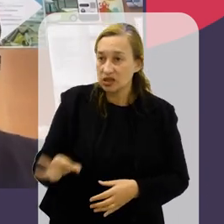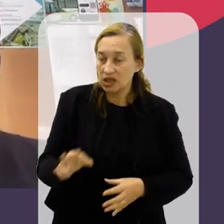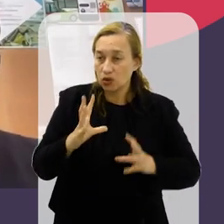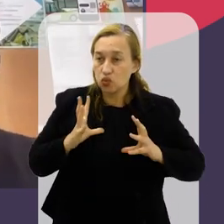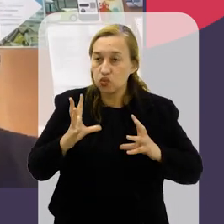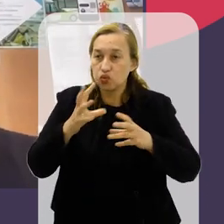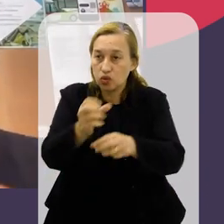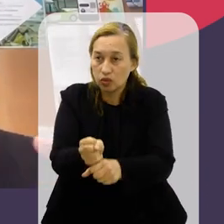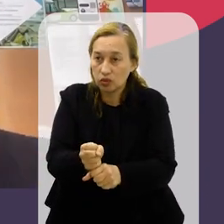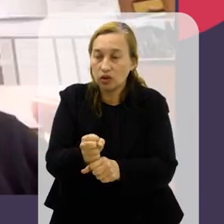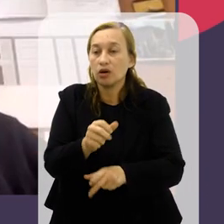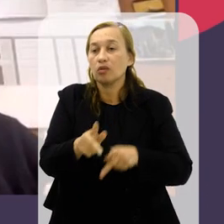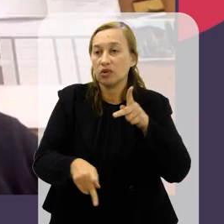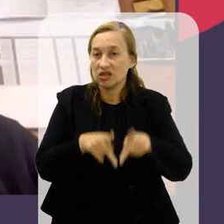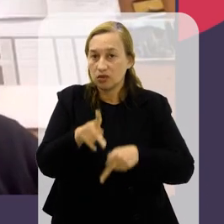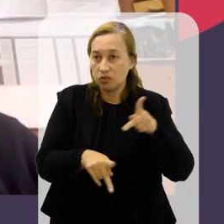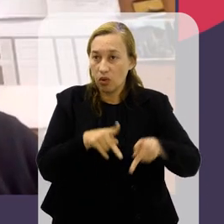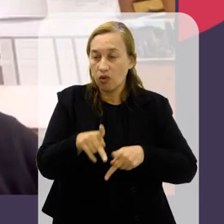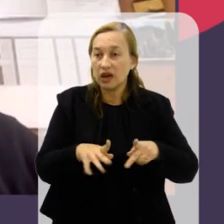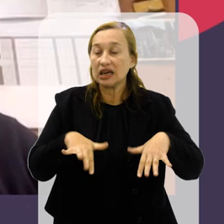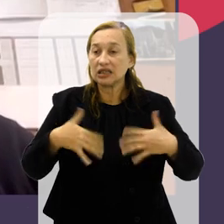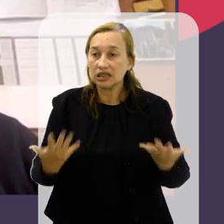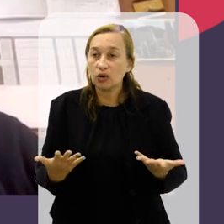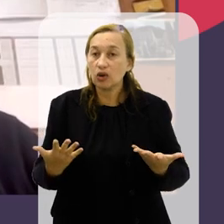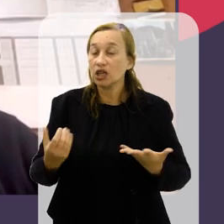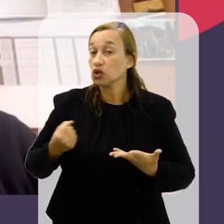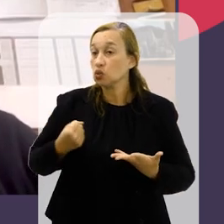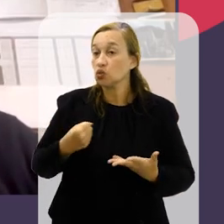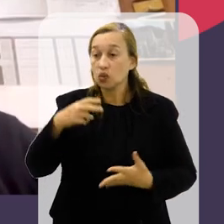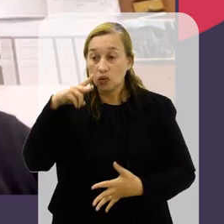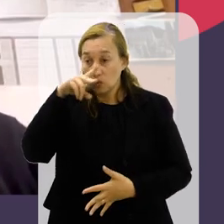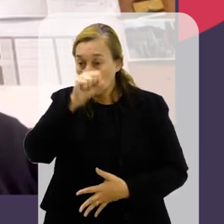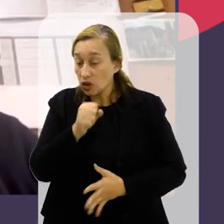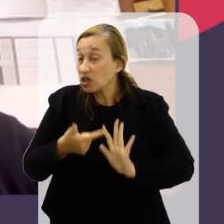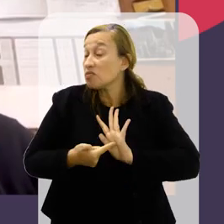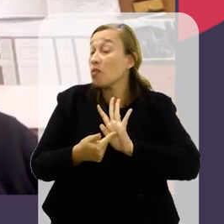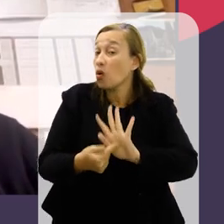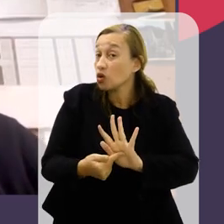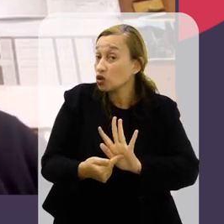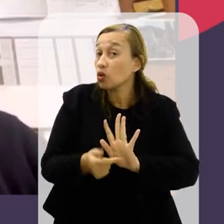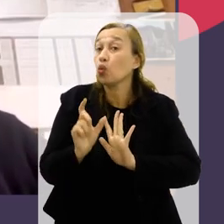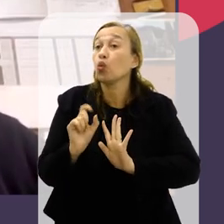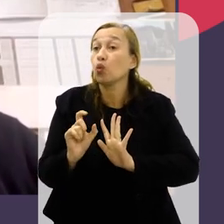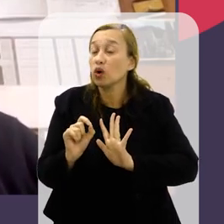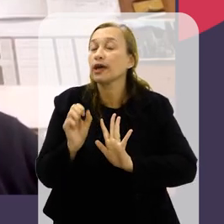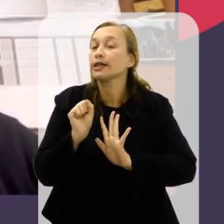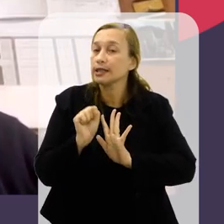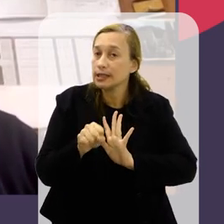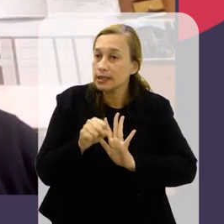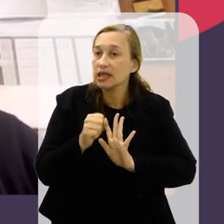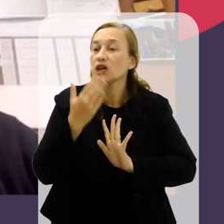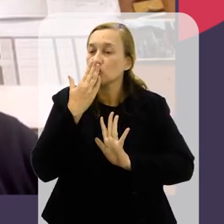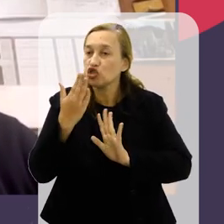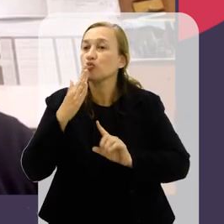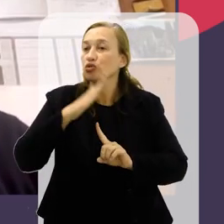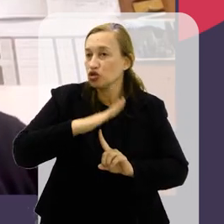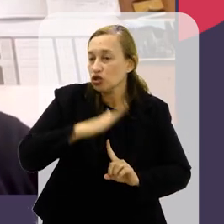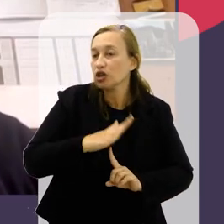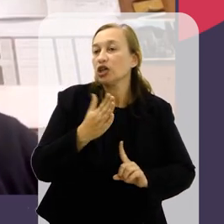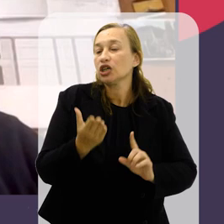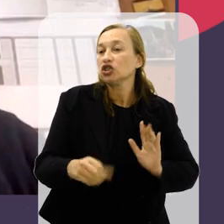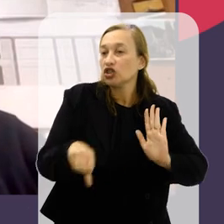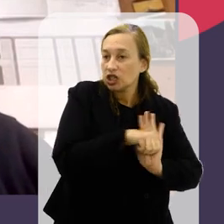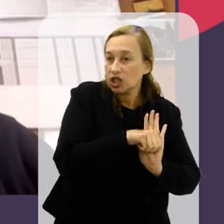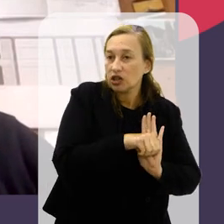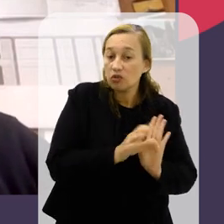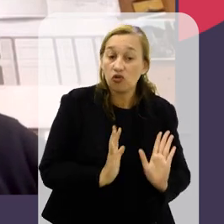total do Rio. Então, nota aí a desproporção. Então, esses números são fortes e eles mostram que sim,